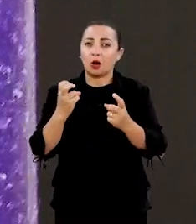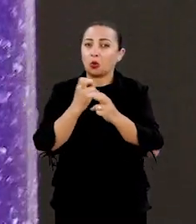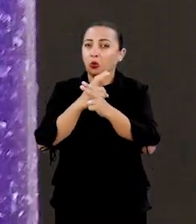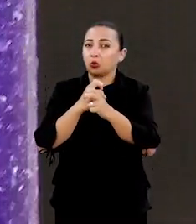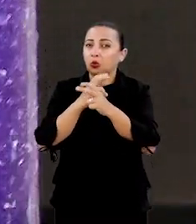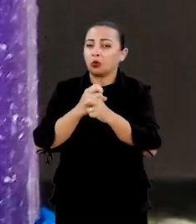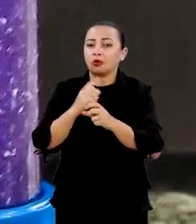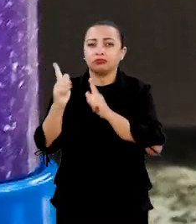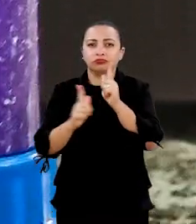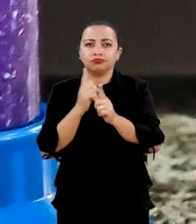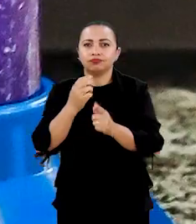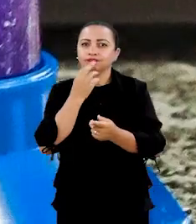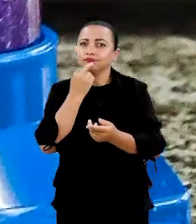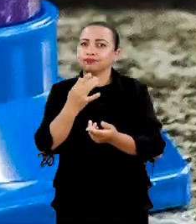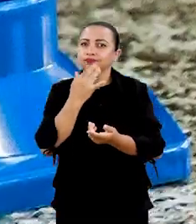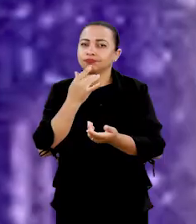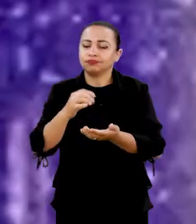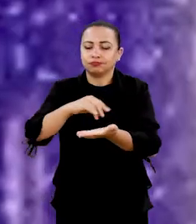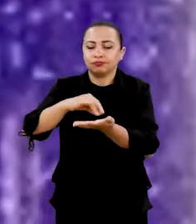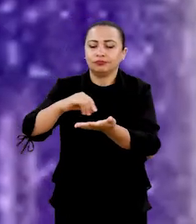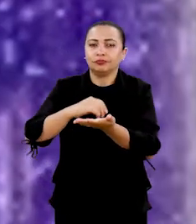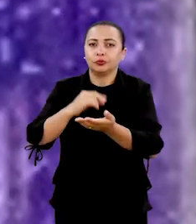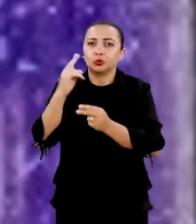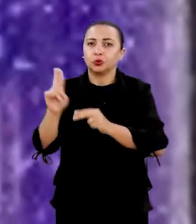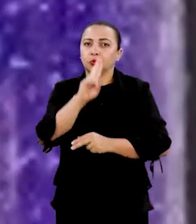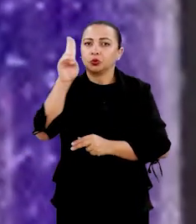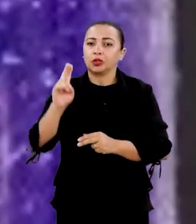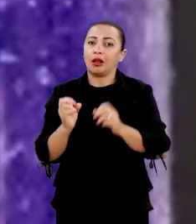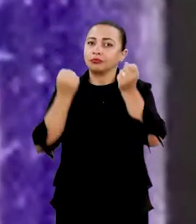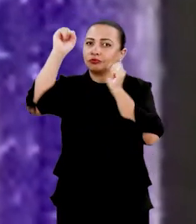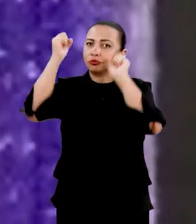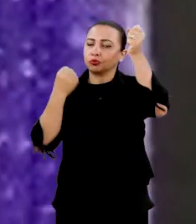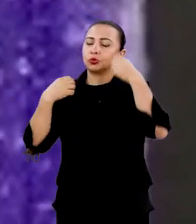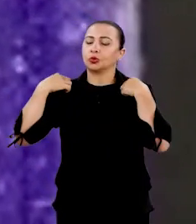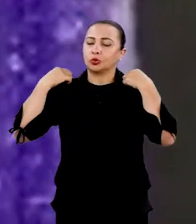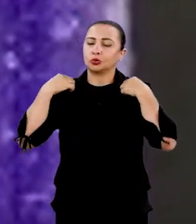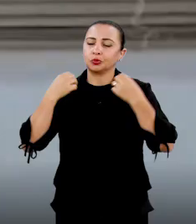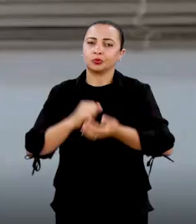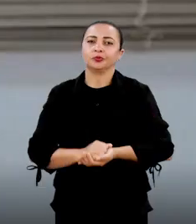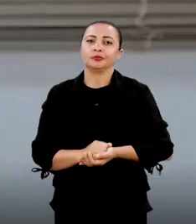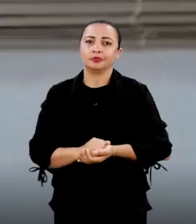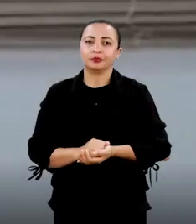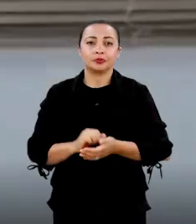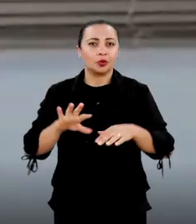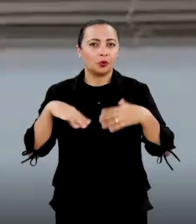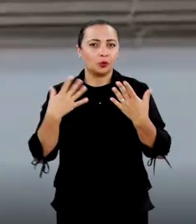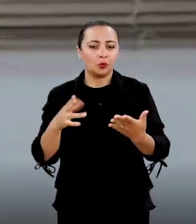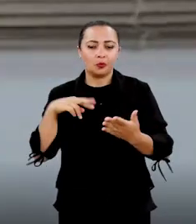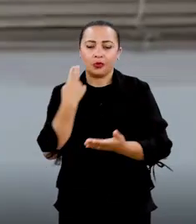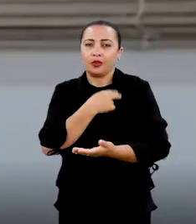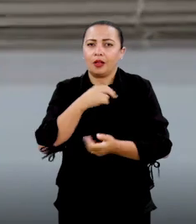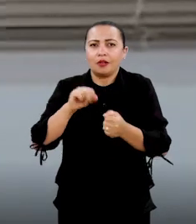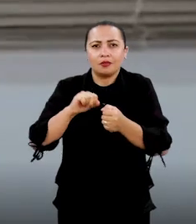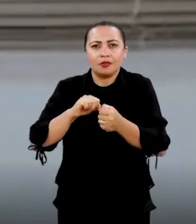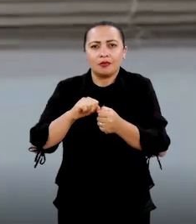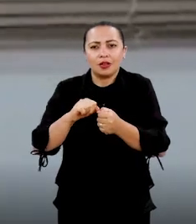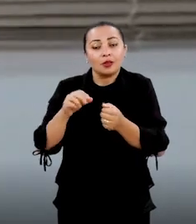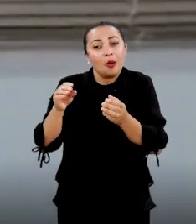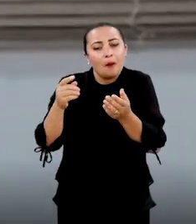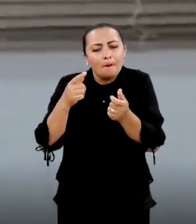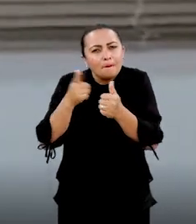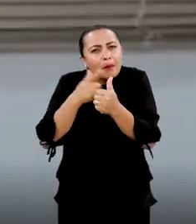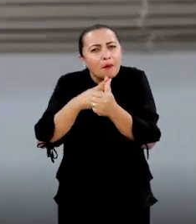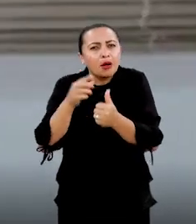geradas pelos corantes usados no processo de fabricação da indústria têxtil. E quando a gente fez os primeiros